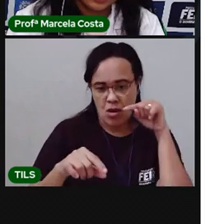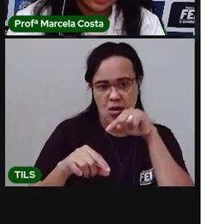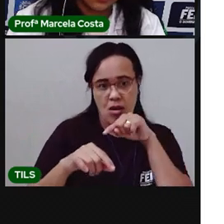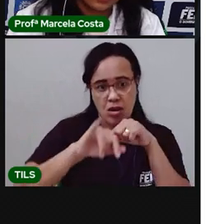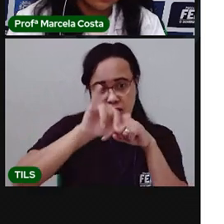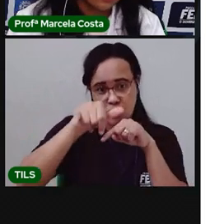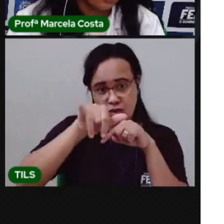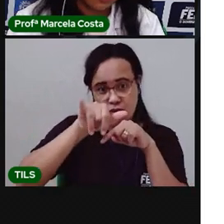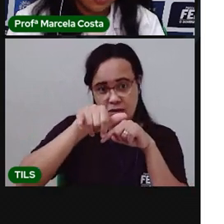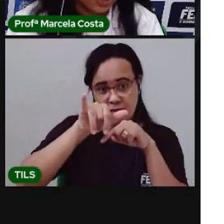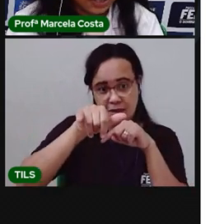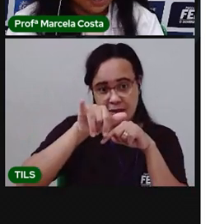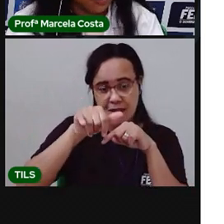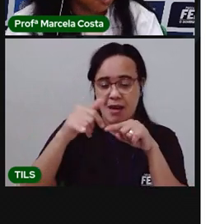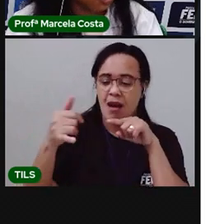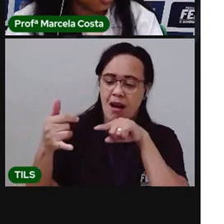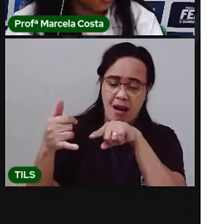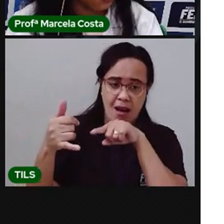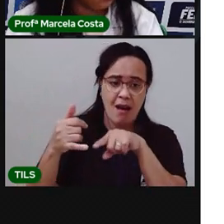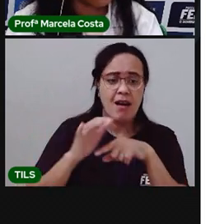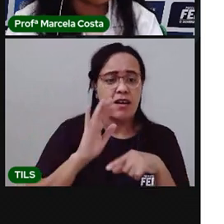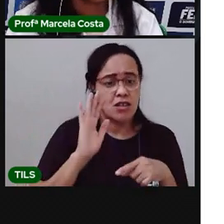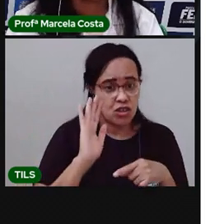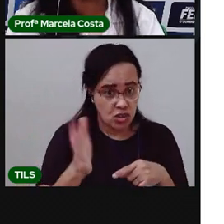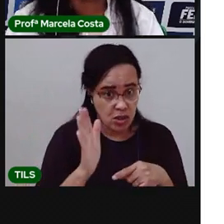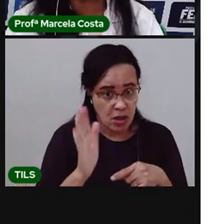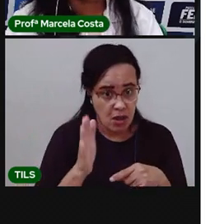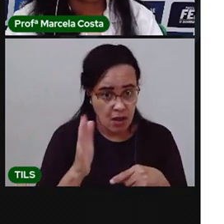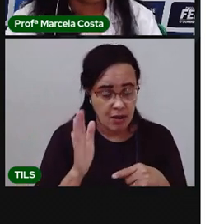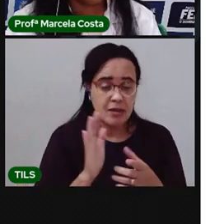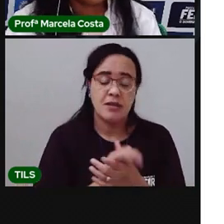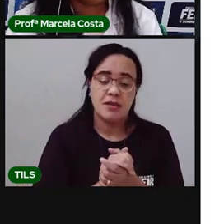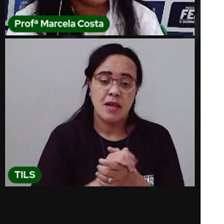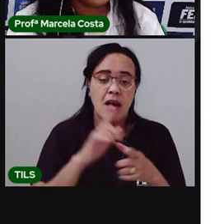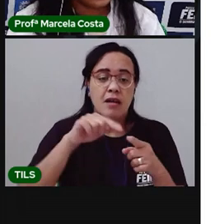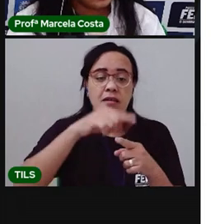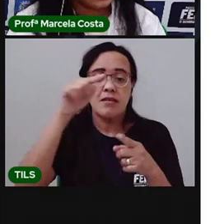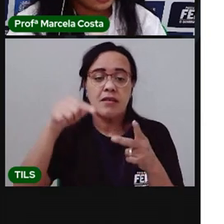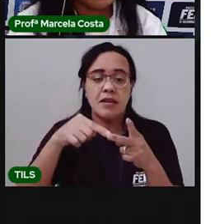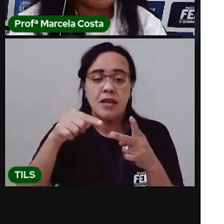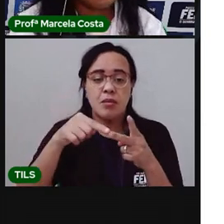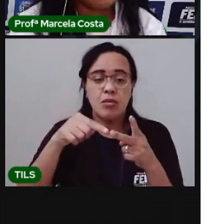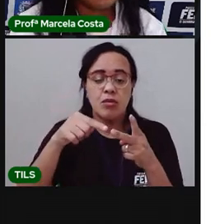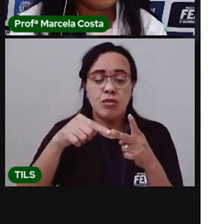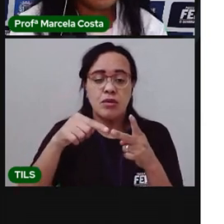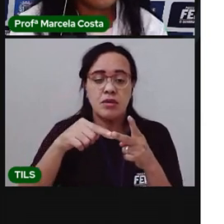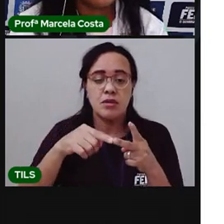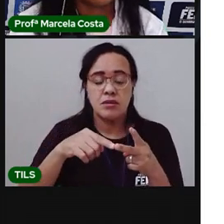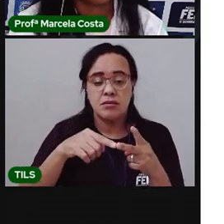está escrito, então você não vai precisar escrever J de novo. Depois do J, vem que letra?